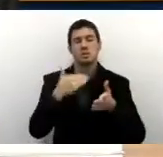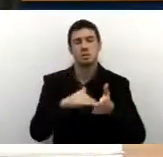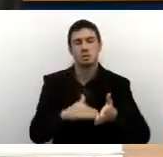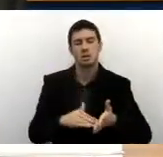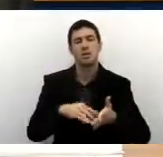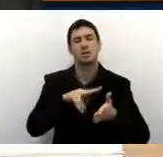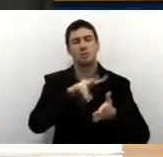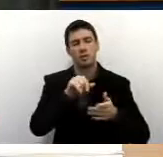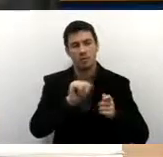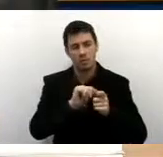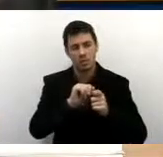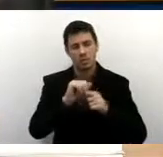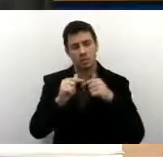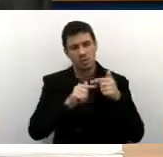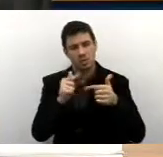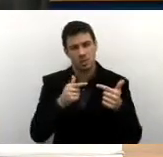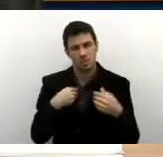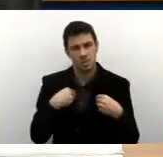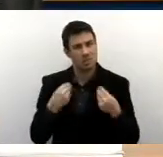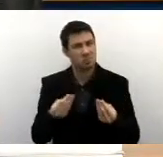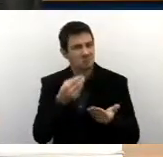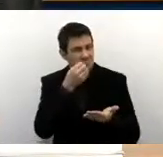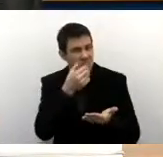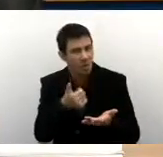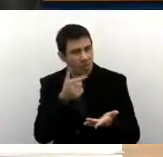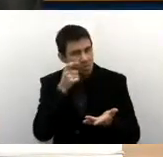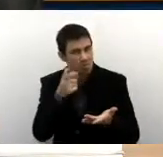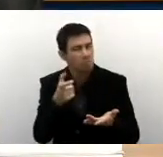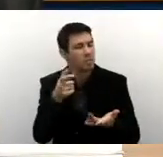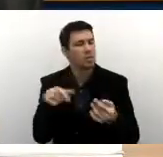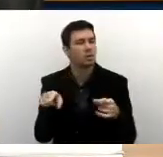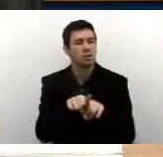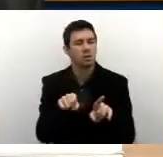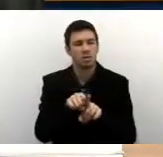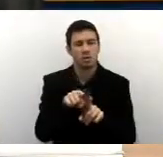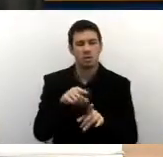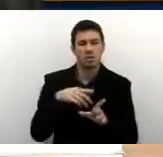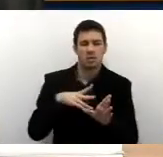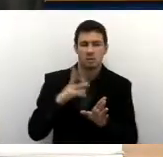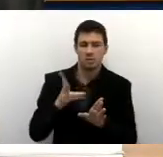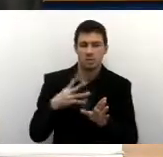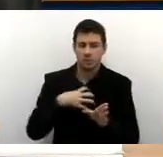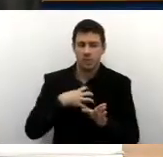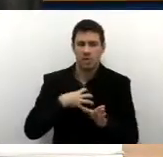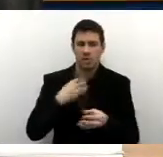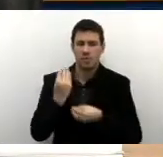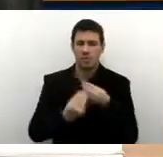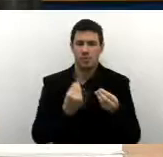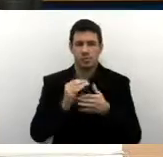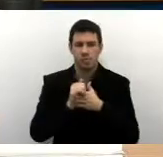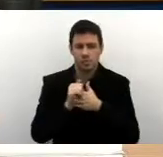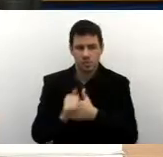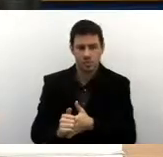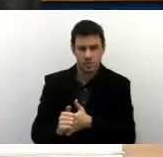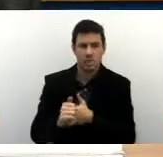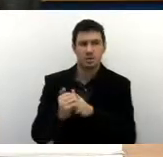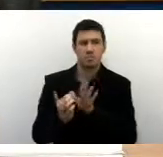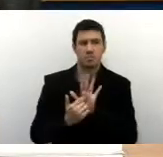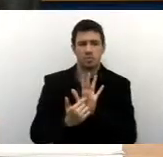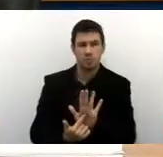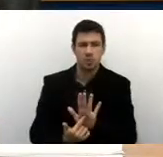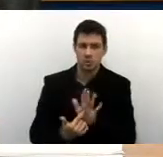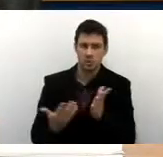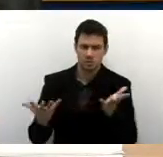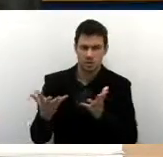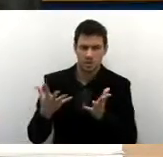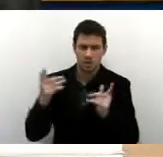desenvolvendo um trabalho que salta aos olhos. Salta aos olhos realmente pelos números, pela maneira que o vem conduzindo, demonstrando, assim, o grau de